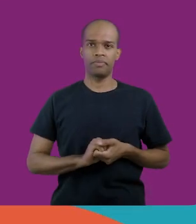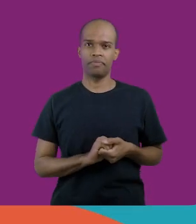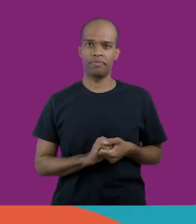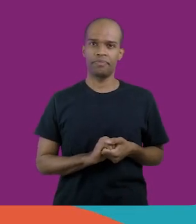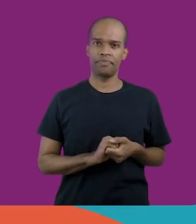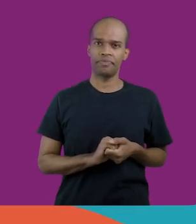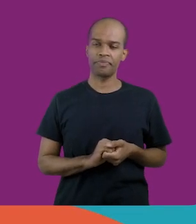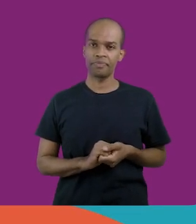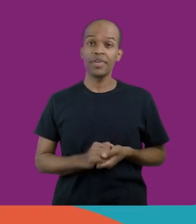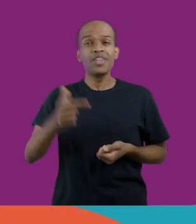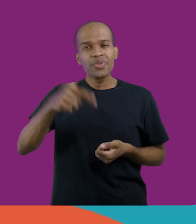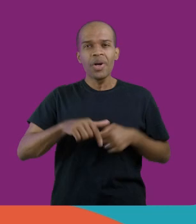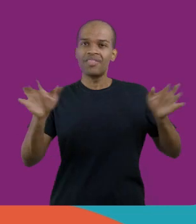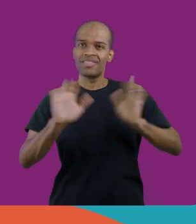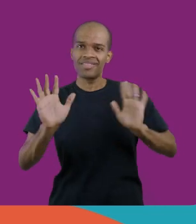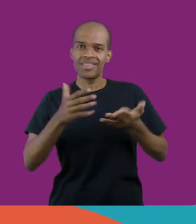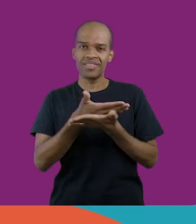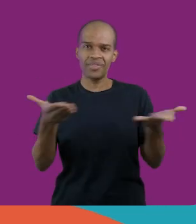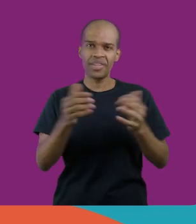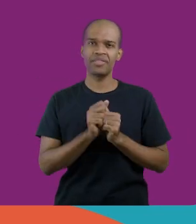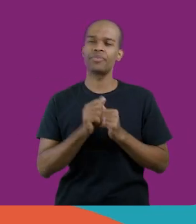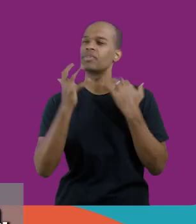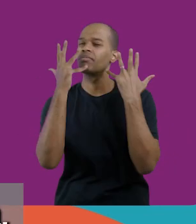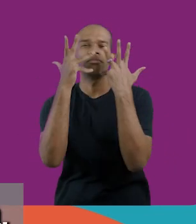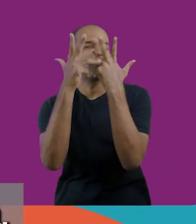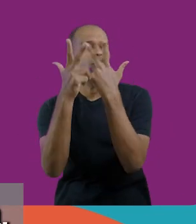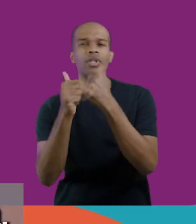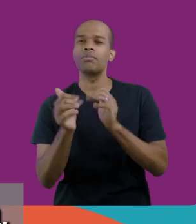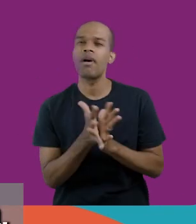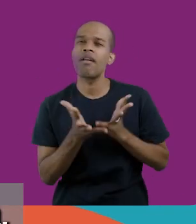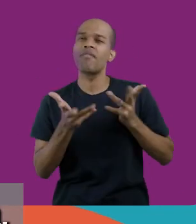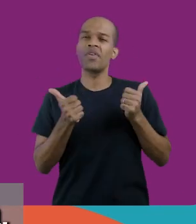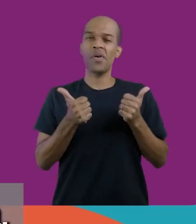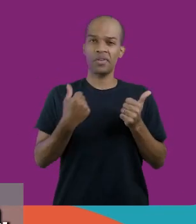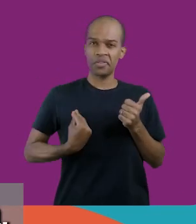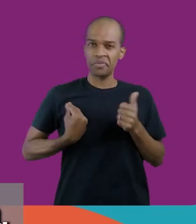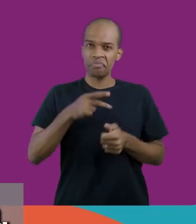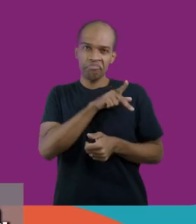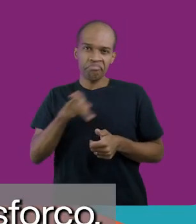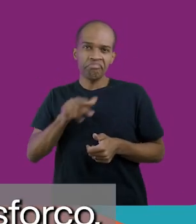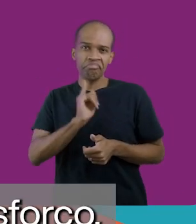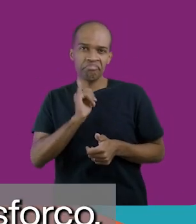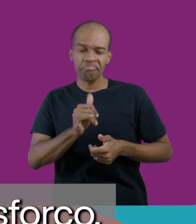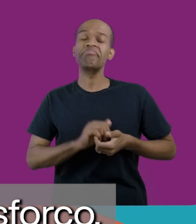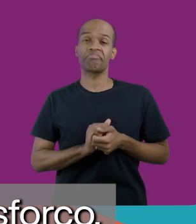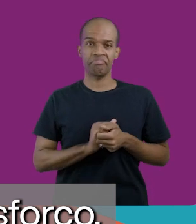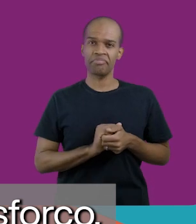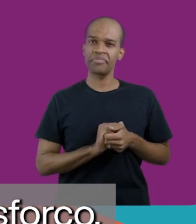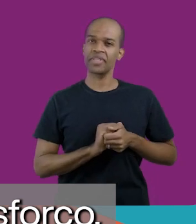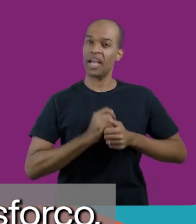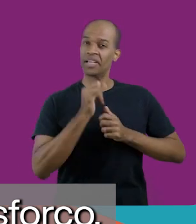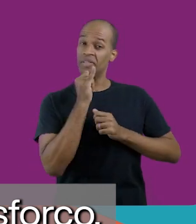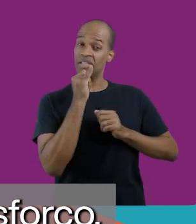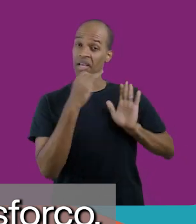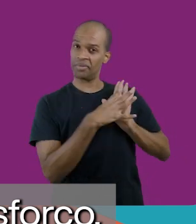Olá a todos novamente, que bonito, que incrível o relato da professora Tárcia. Esse exemplo